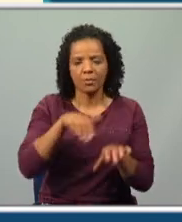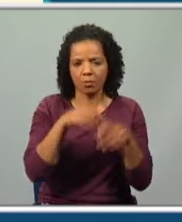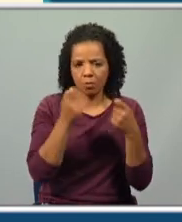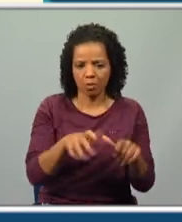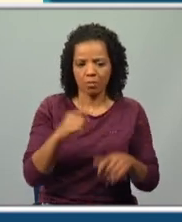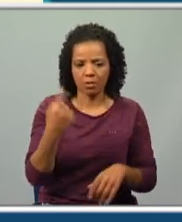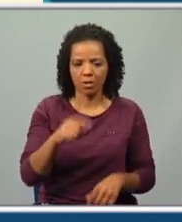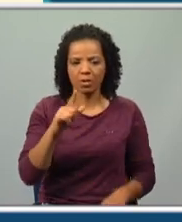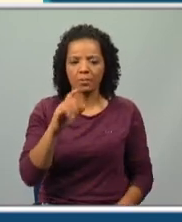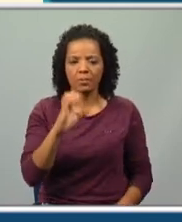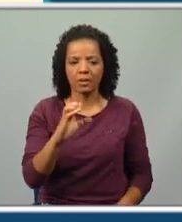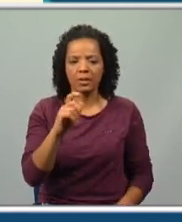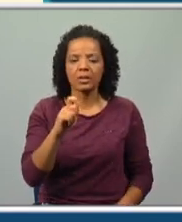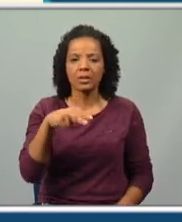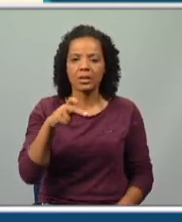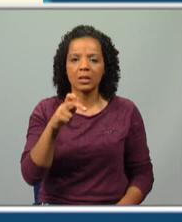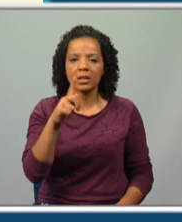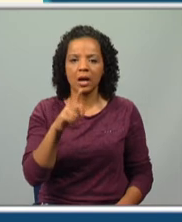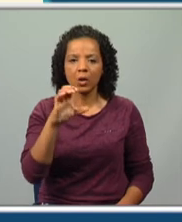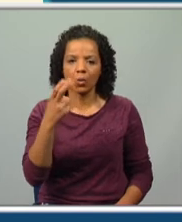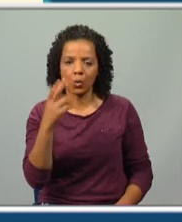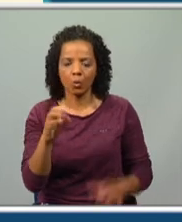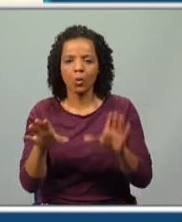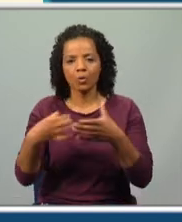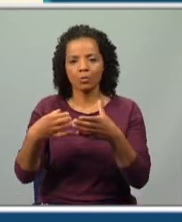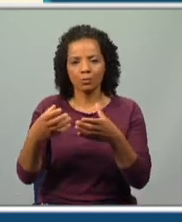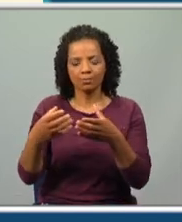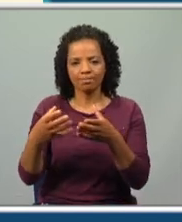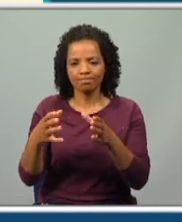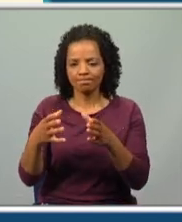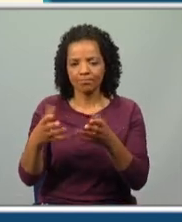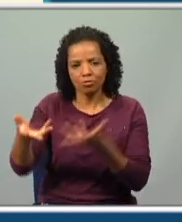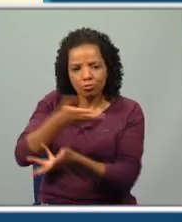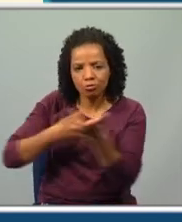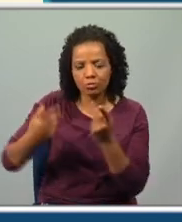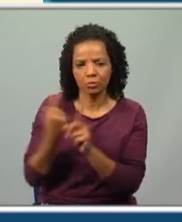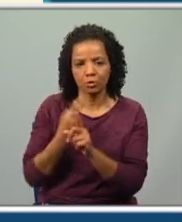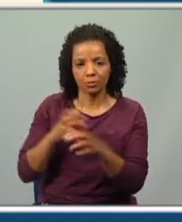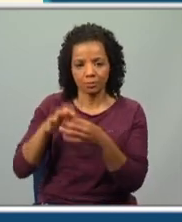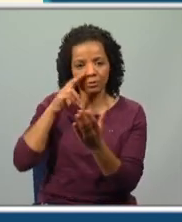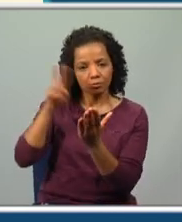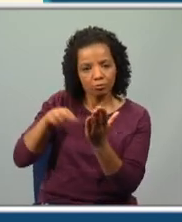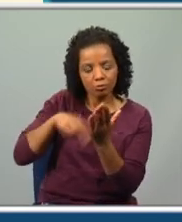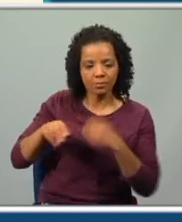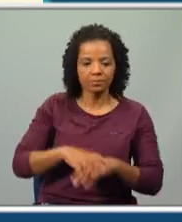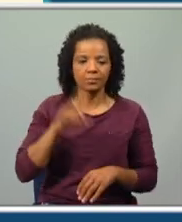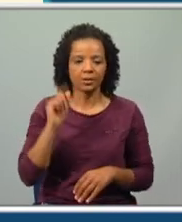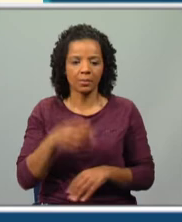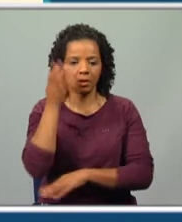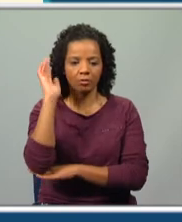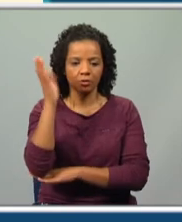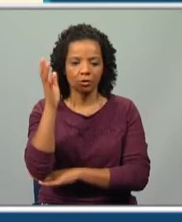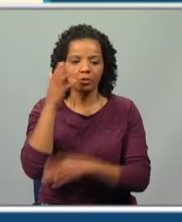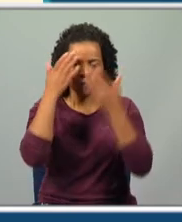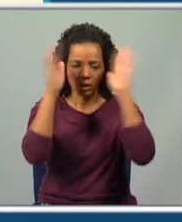Cenáculo, portanto um grupo que se reunia para discutir questões relacionadas com a literatura e depois as conferências democráticas do Casino